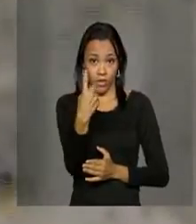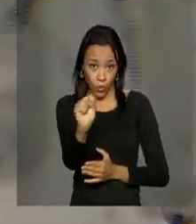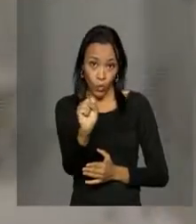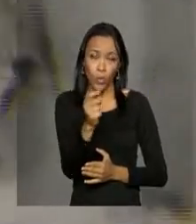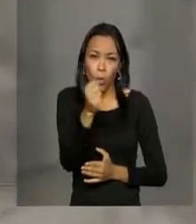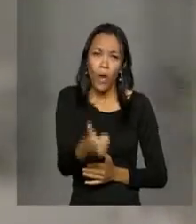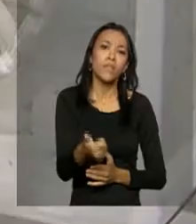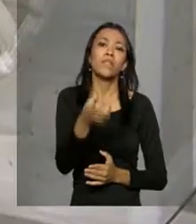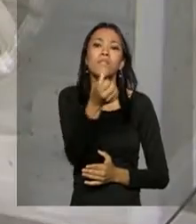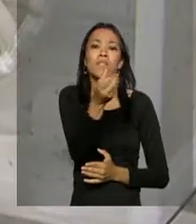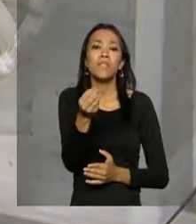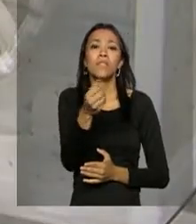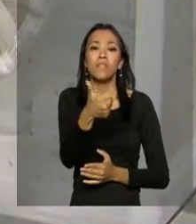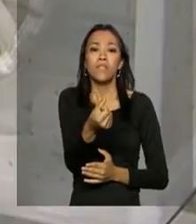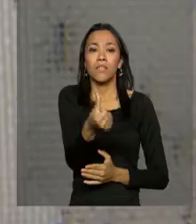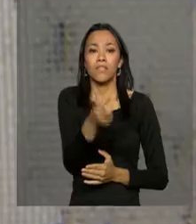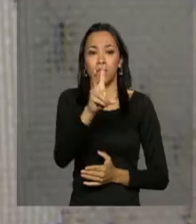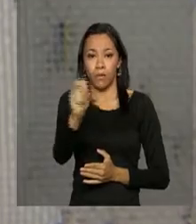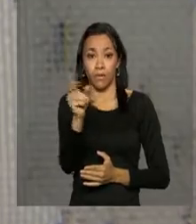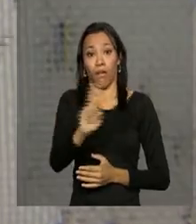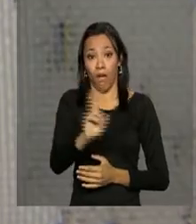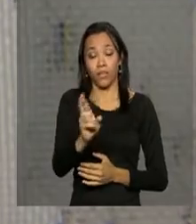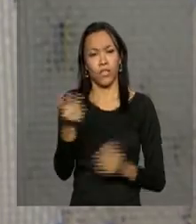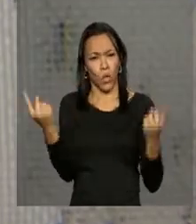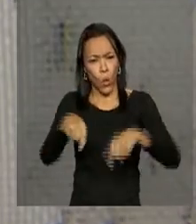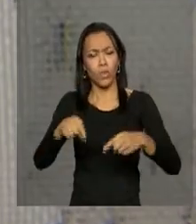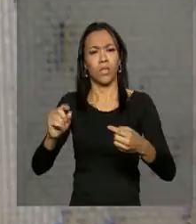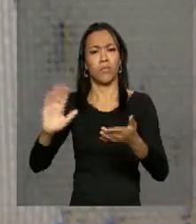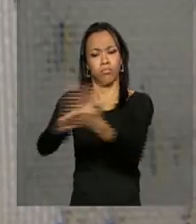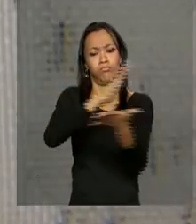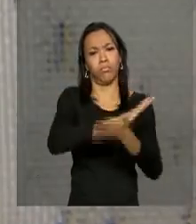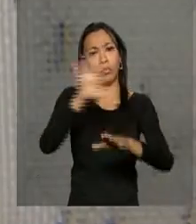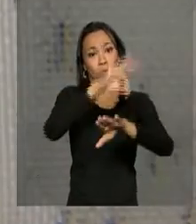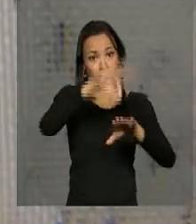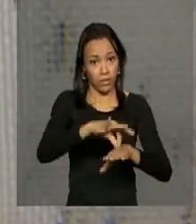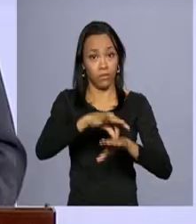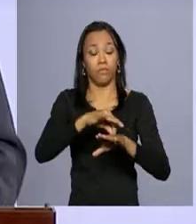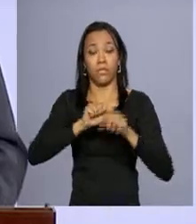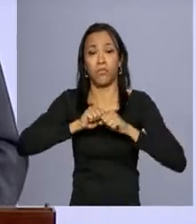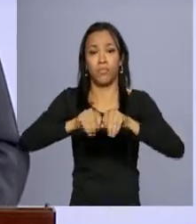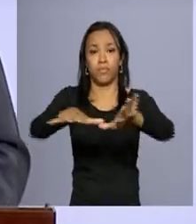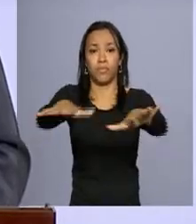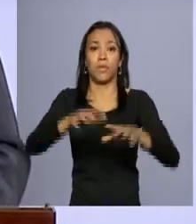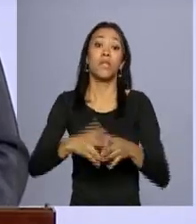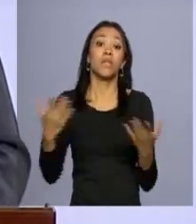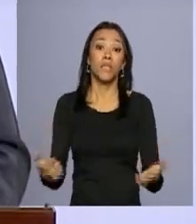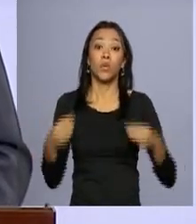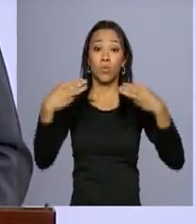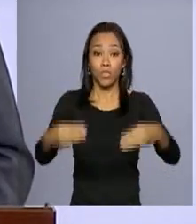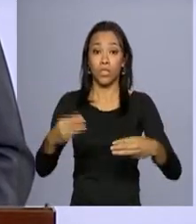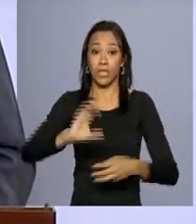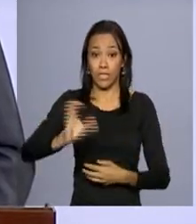milhões de reais em ações de combate ao mosquito Aedes aegypti e as doenças por ele transmitidas. O ministro da Ciência,